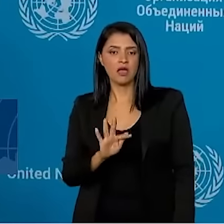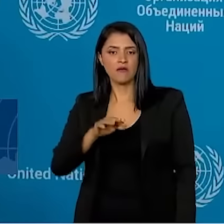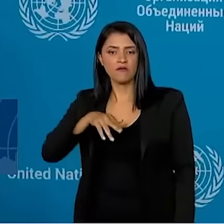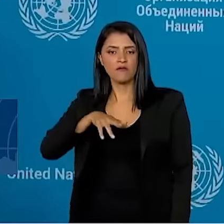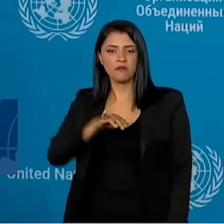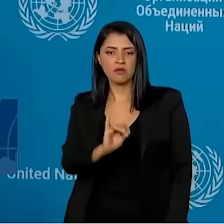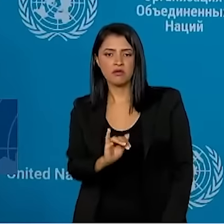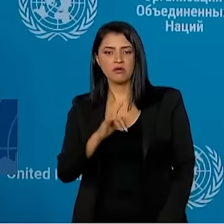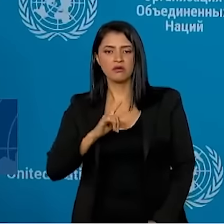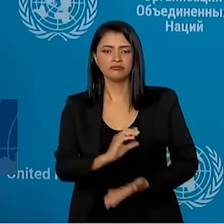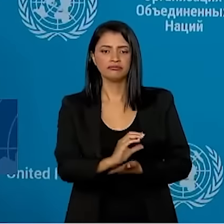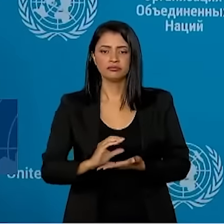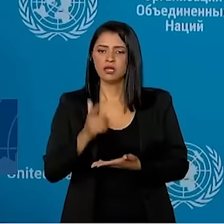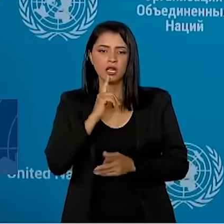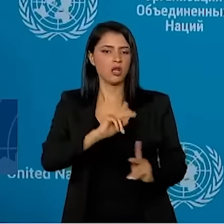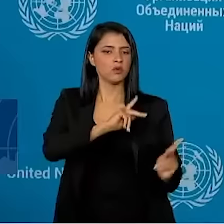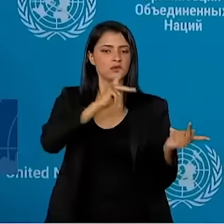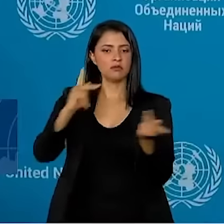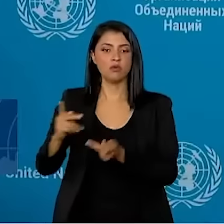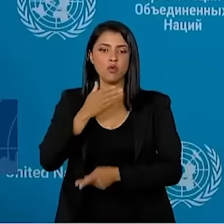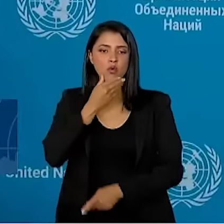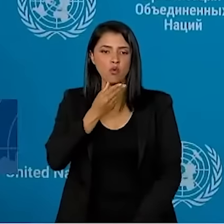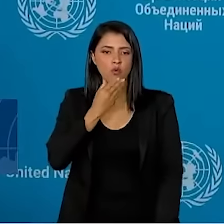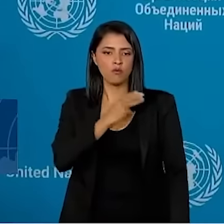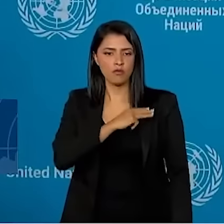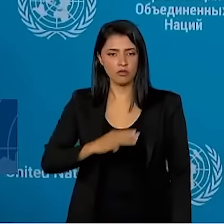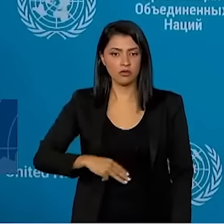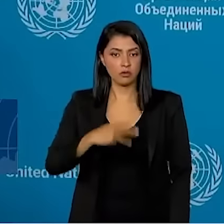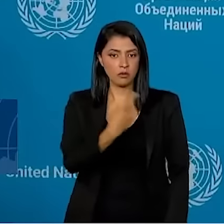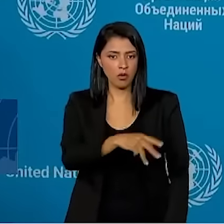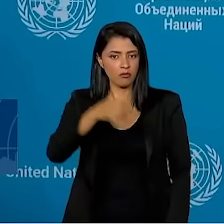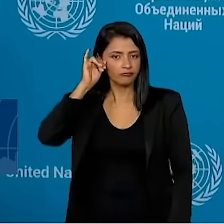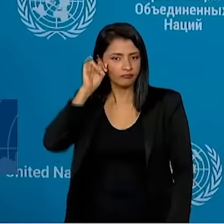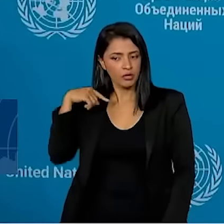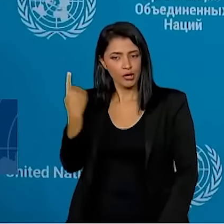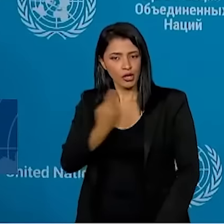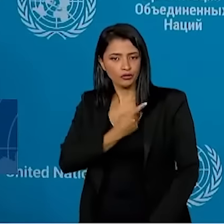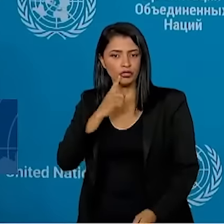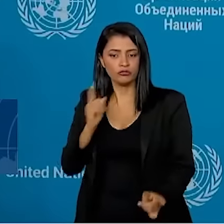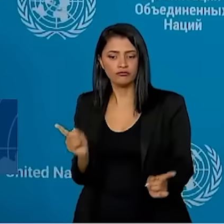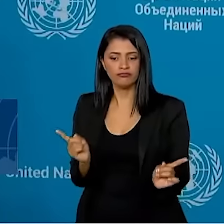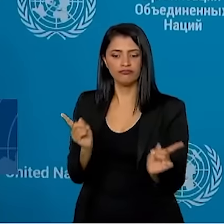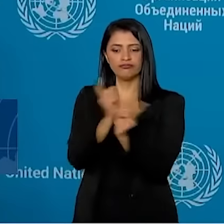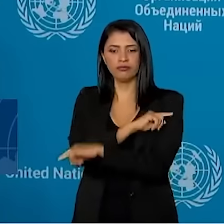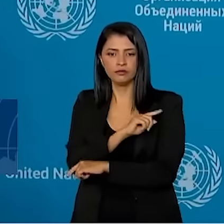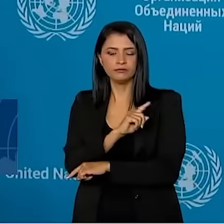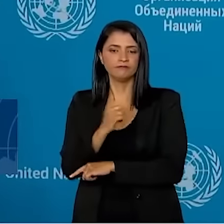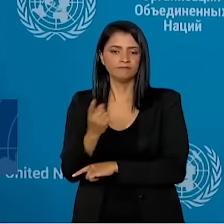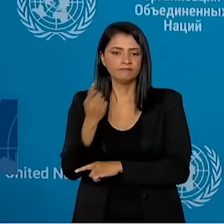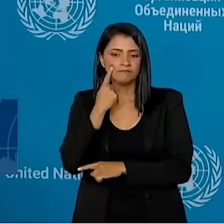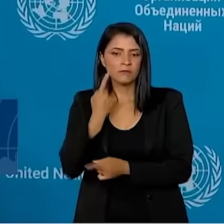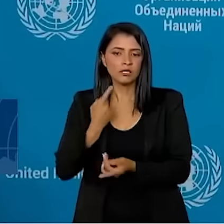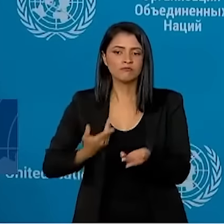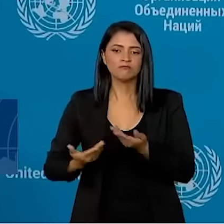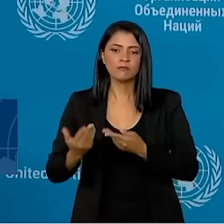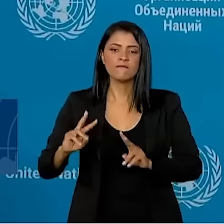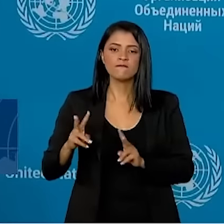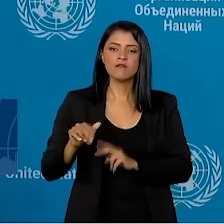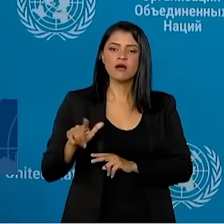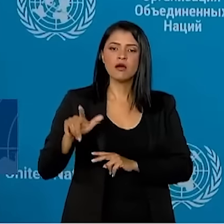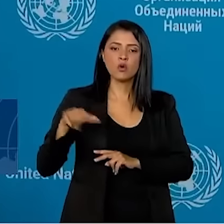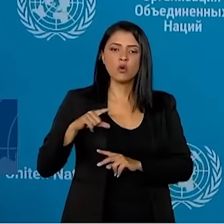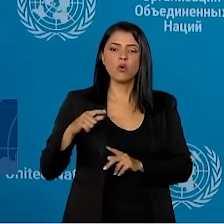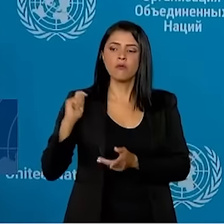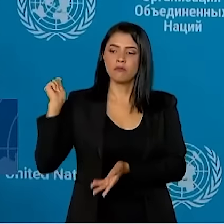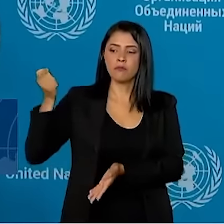não recebia o ministro da Fazenda. Nós fizemos uma inversão de valores, nós não só pagamos a